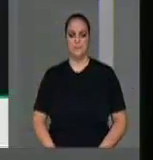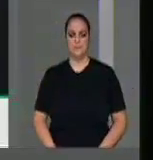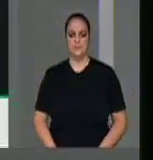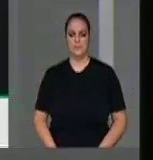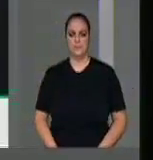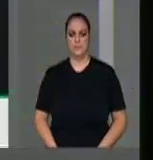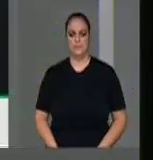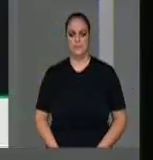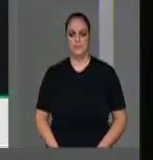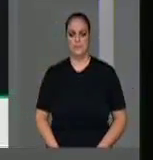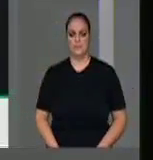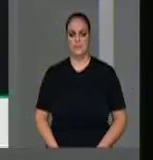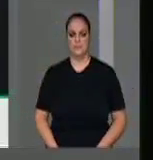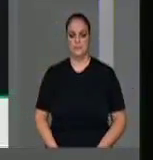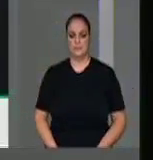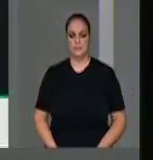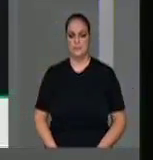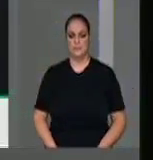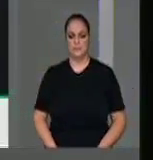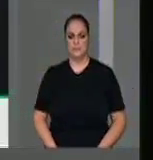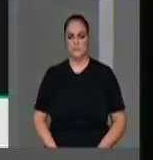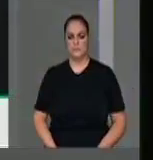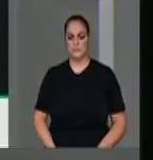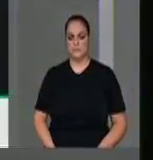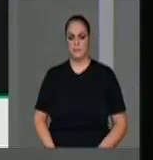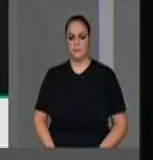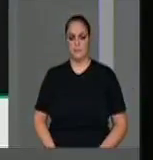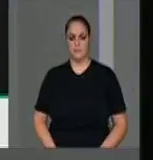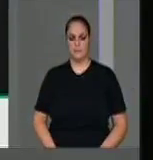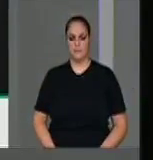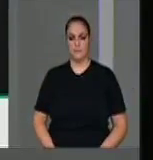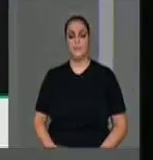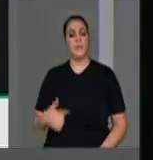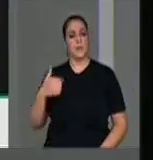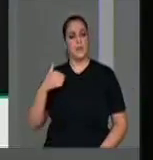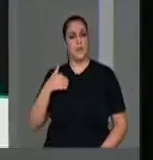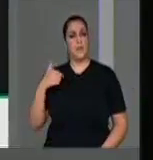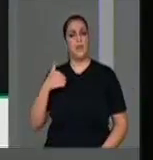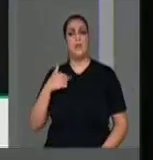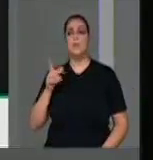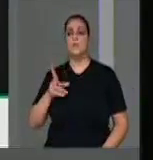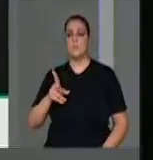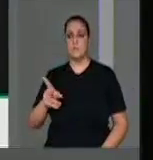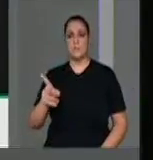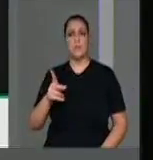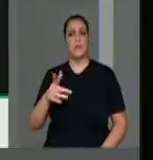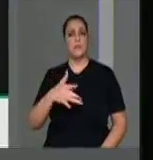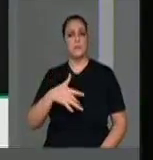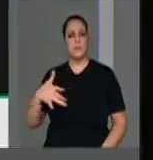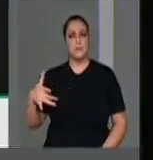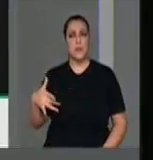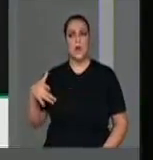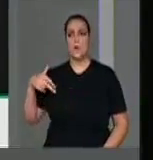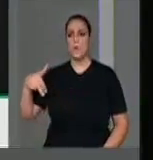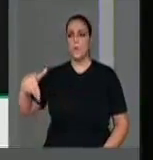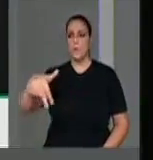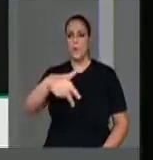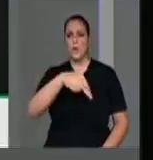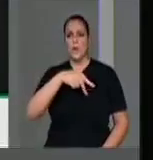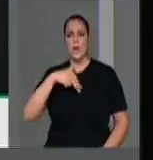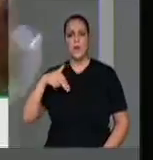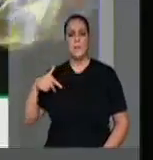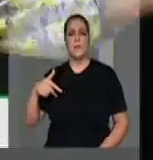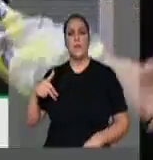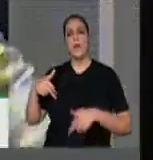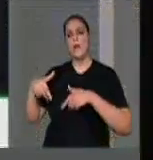caminhadas que faço por conta da saúde, eu faço escuta nacional, Mara Reja. Eu